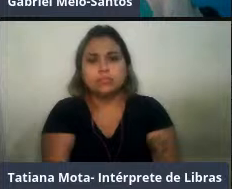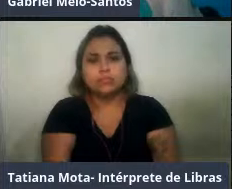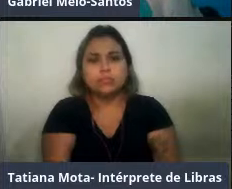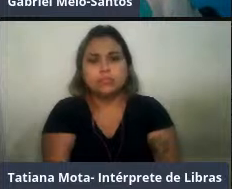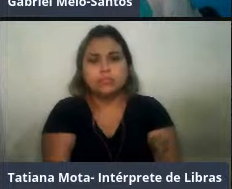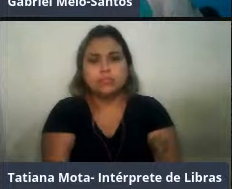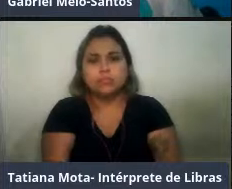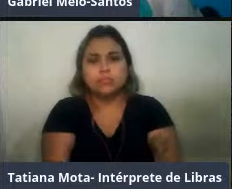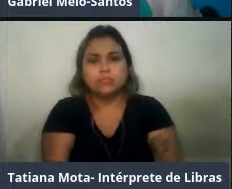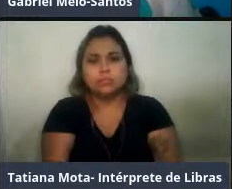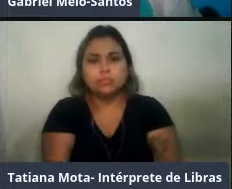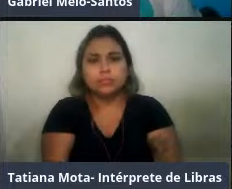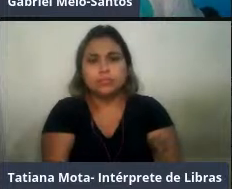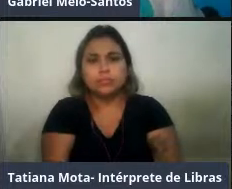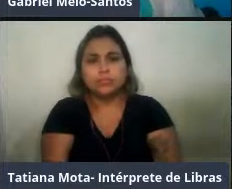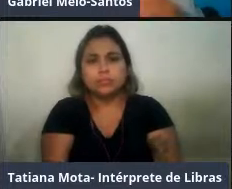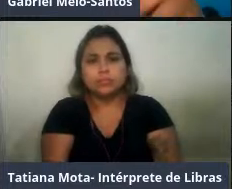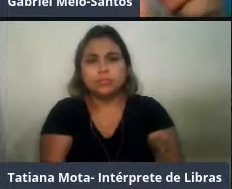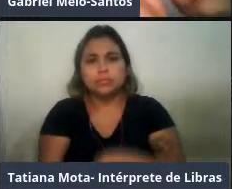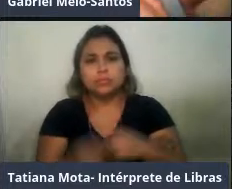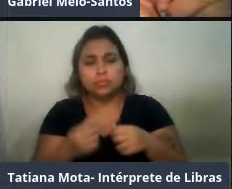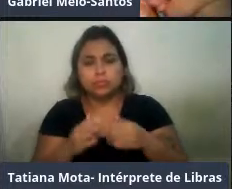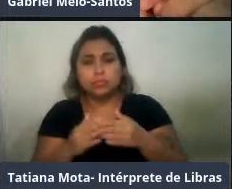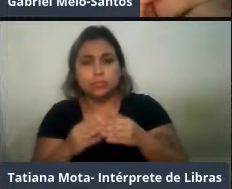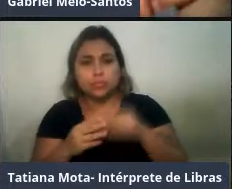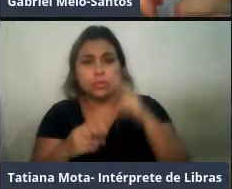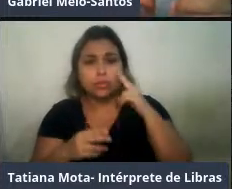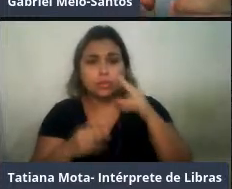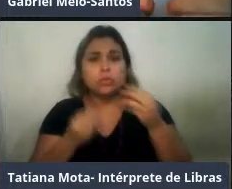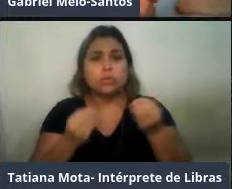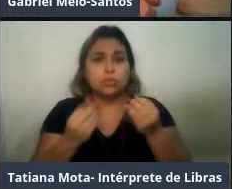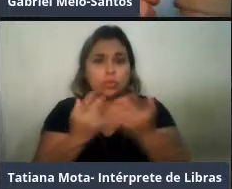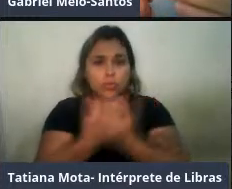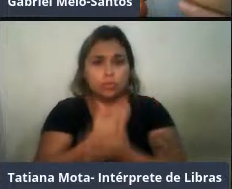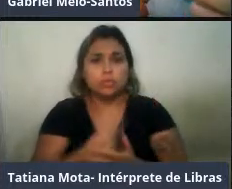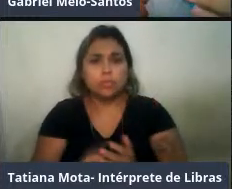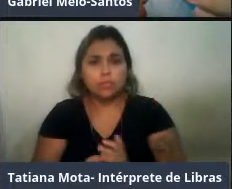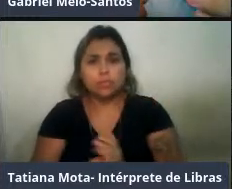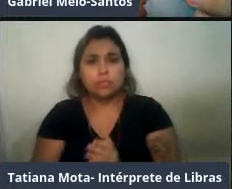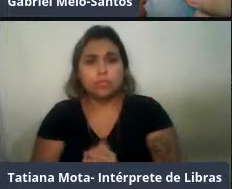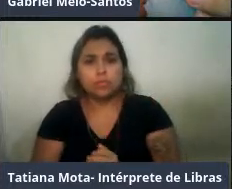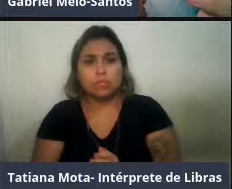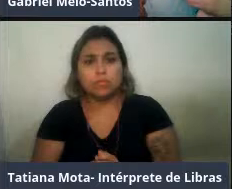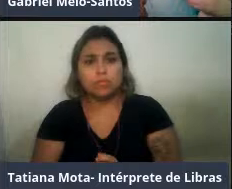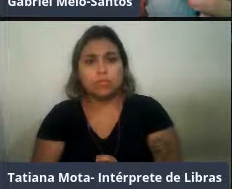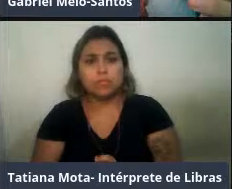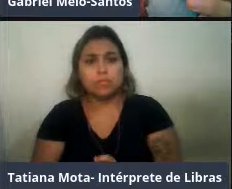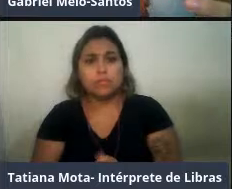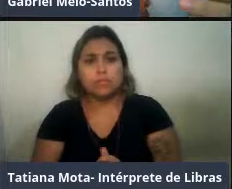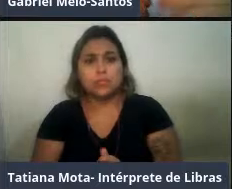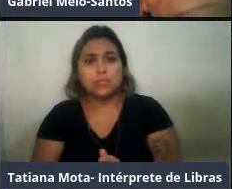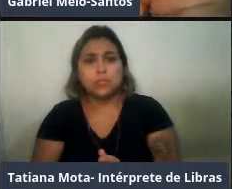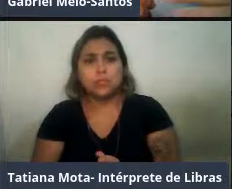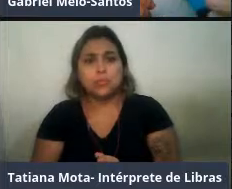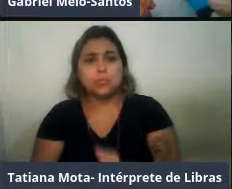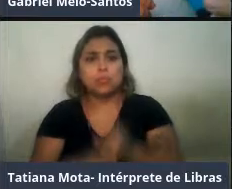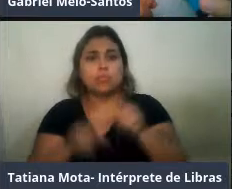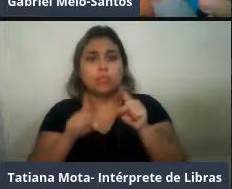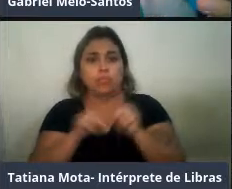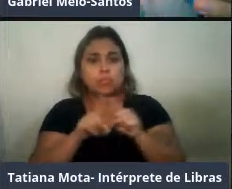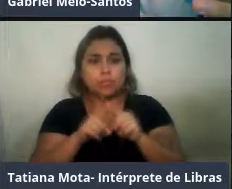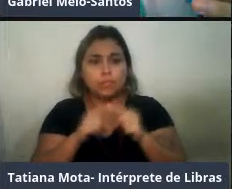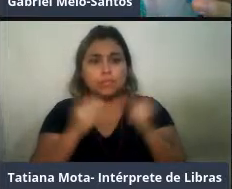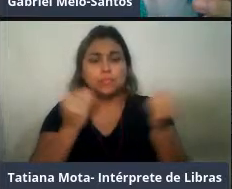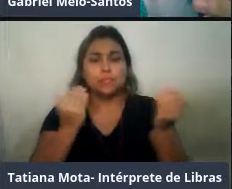combinada com uma análise de rede neural, que ele nada mais faz, ela permite a gente comparar sons que sejam parecidos em